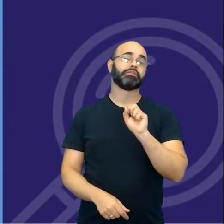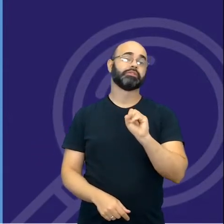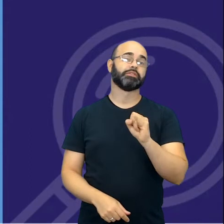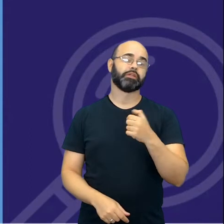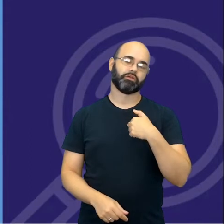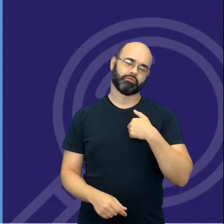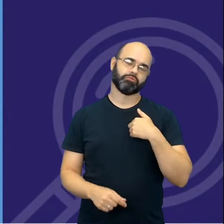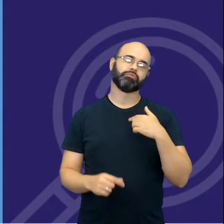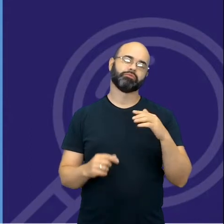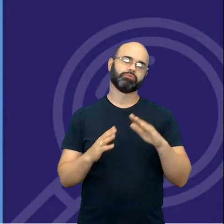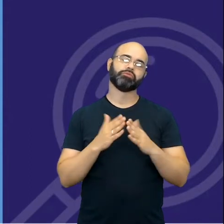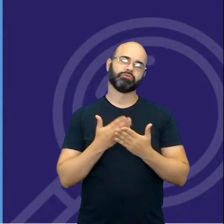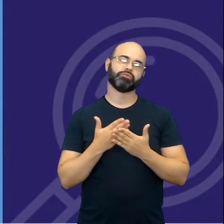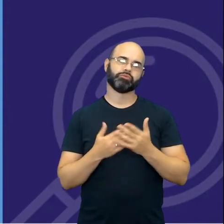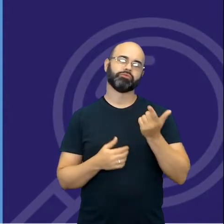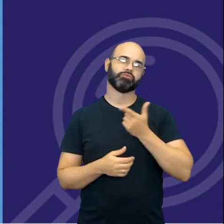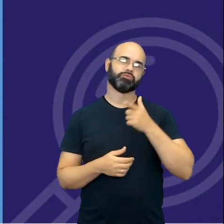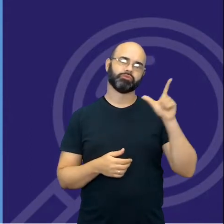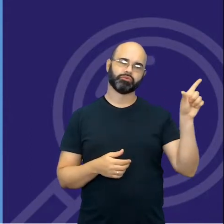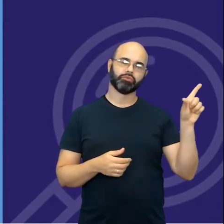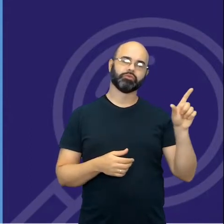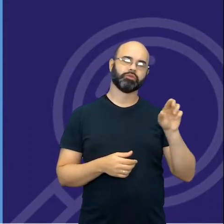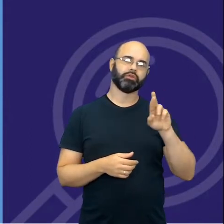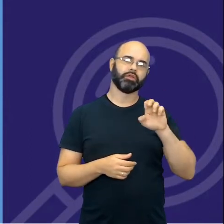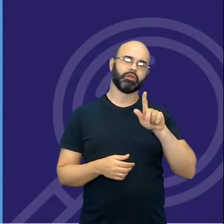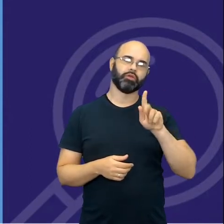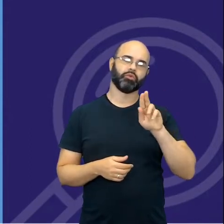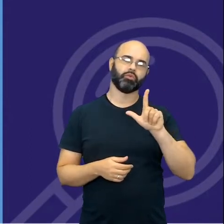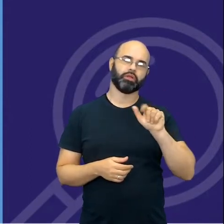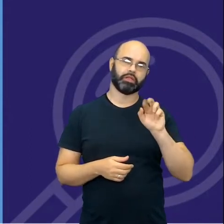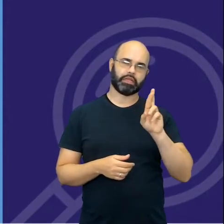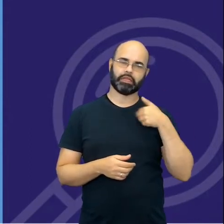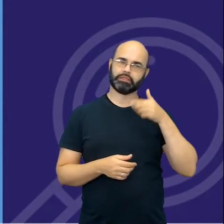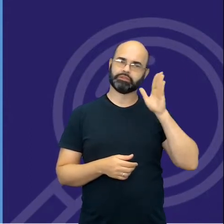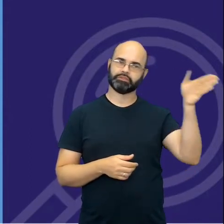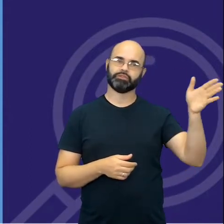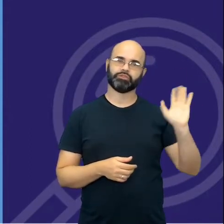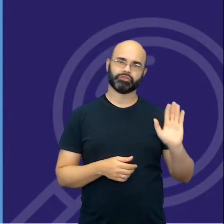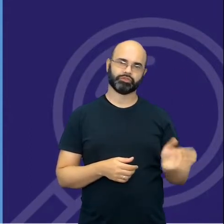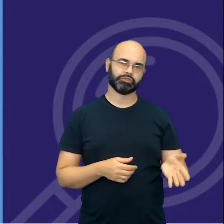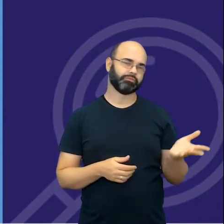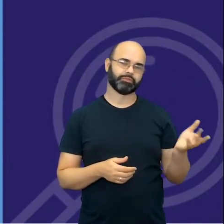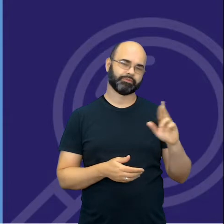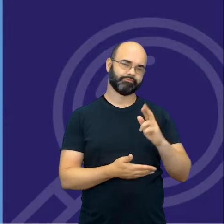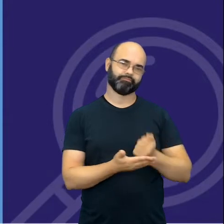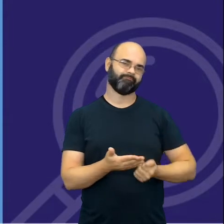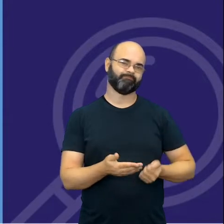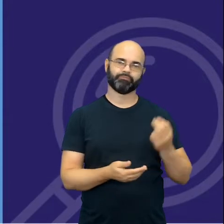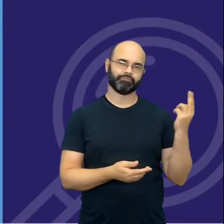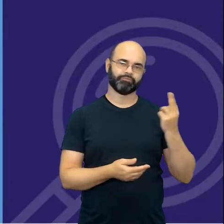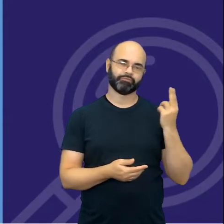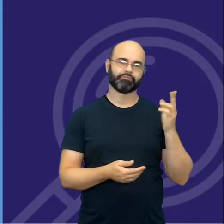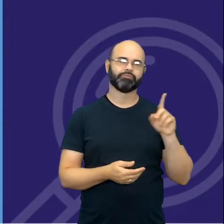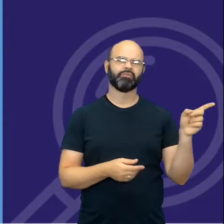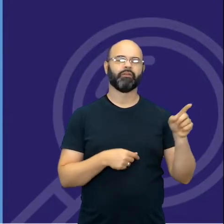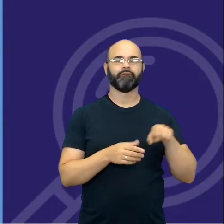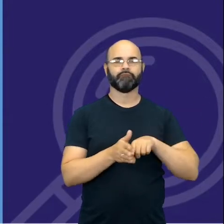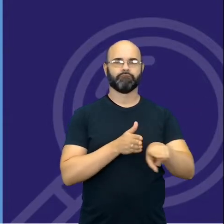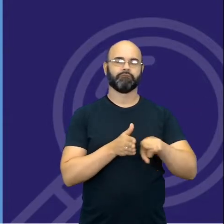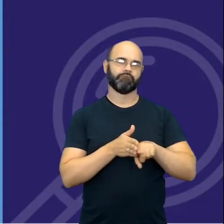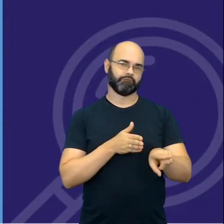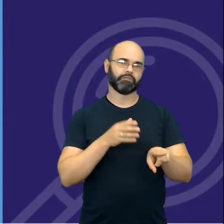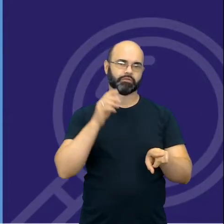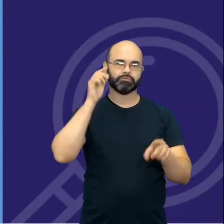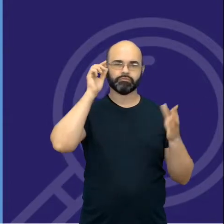irregular, escola parcial, e aí eu não conseguia a realidade do relatório, eu fazia perguntas.